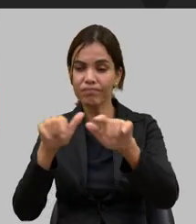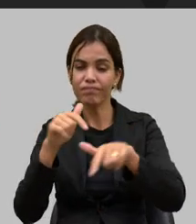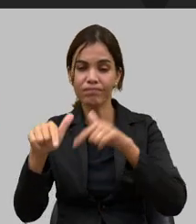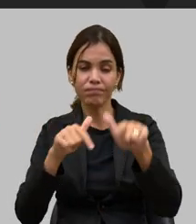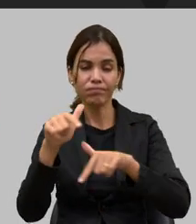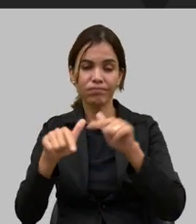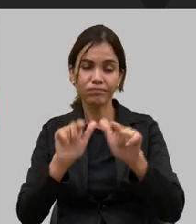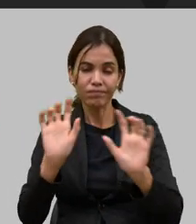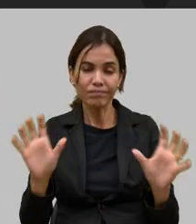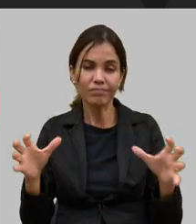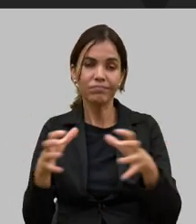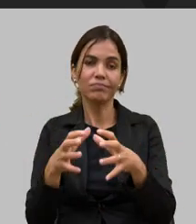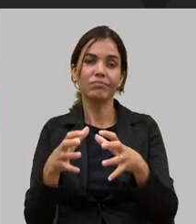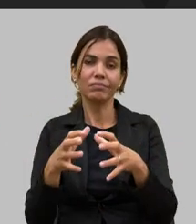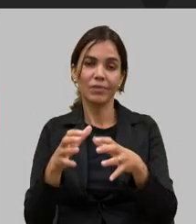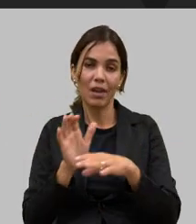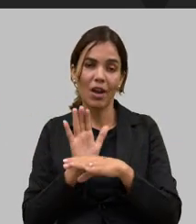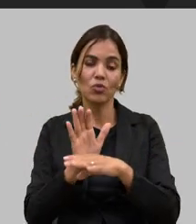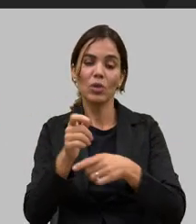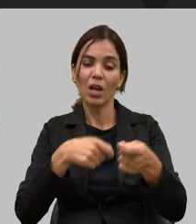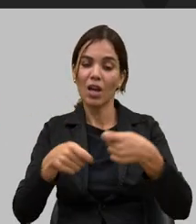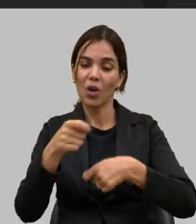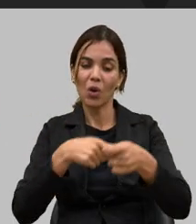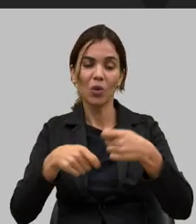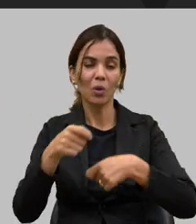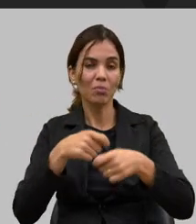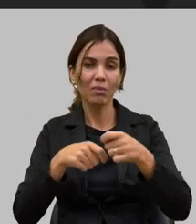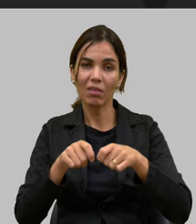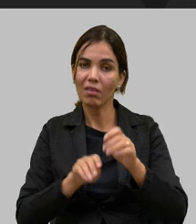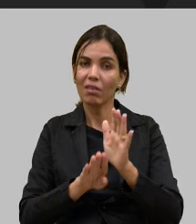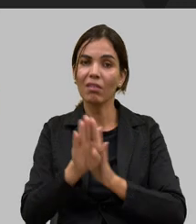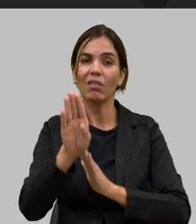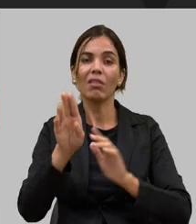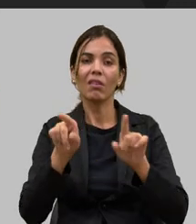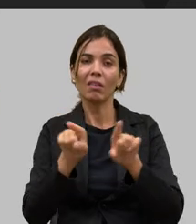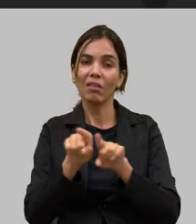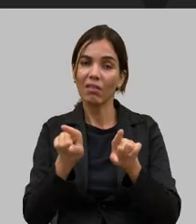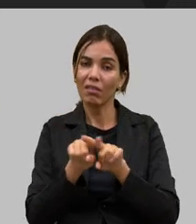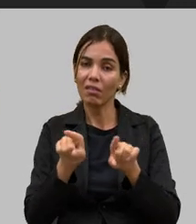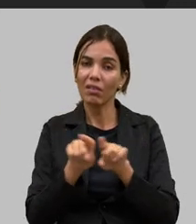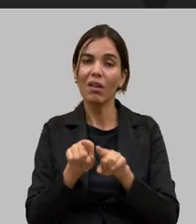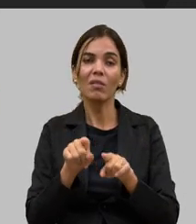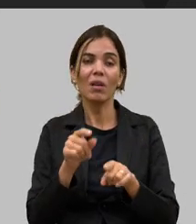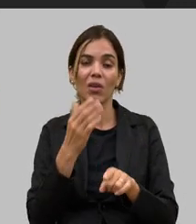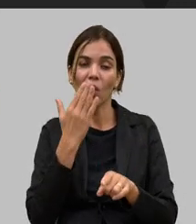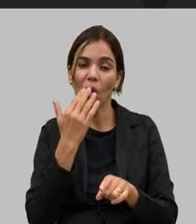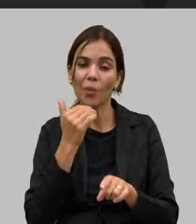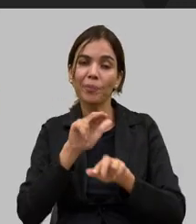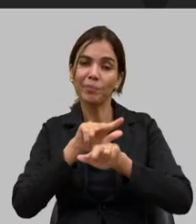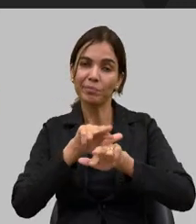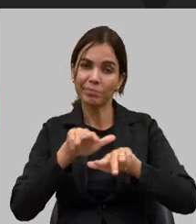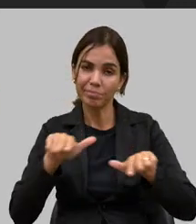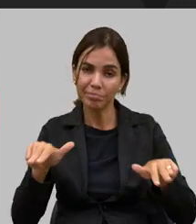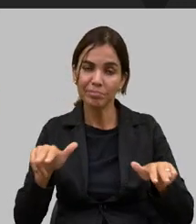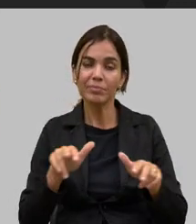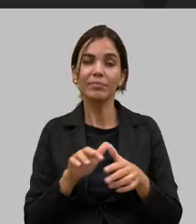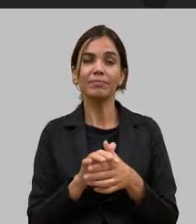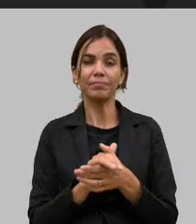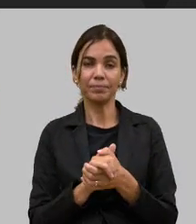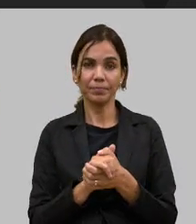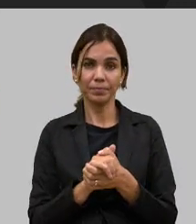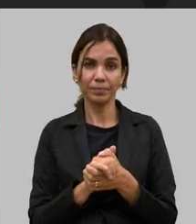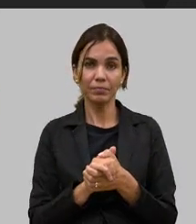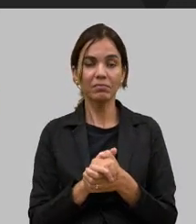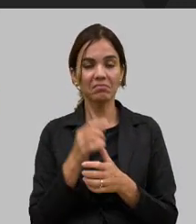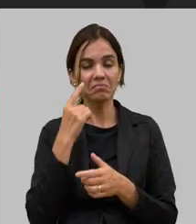movimentam a economia traz renda movimenta o turismo movimenta a gastronomia então eu vejo aqui um